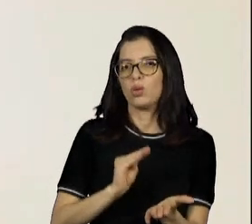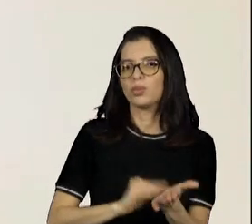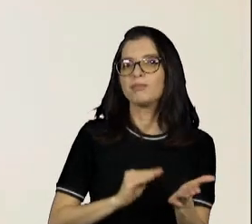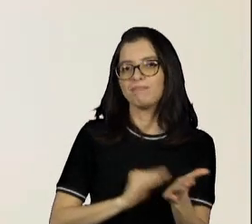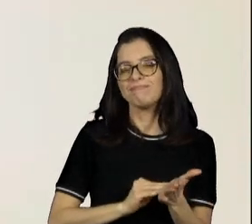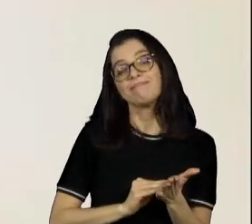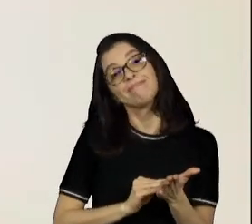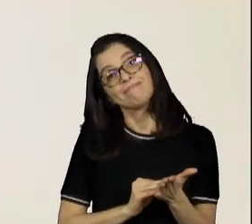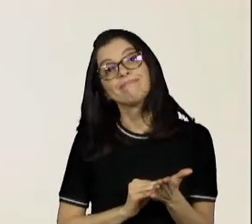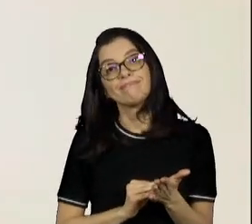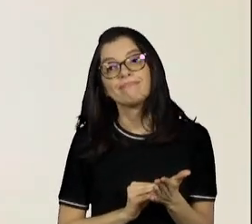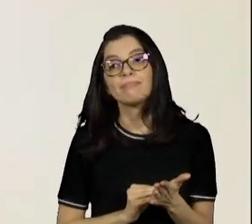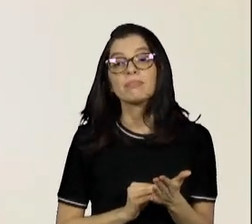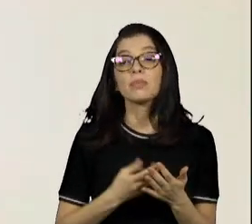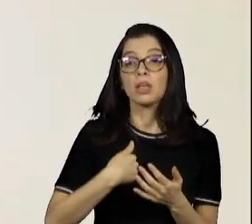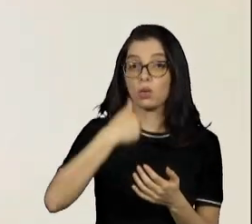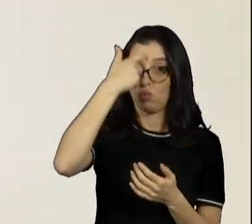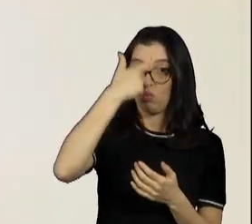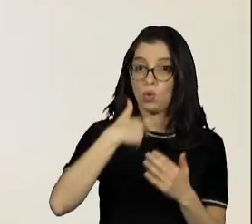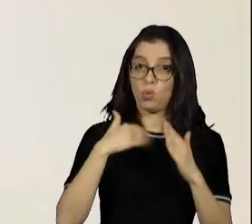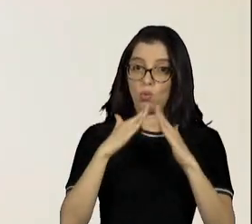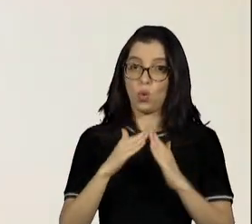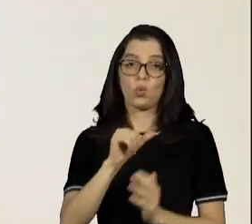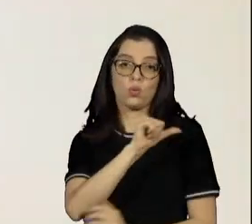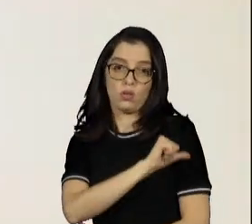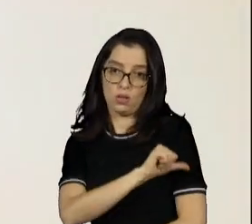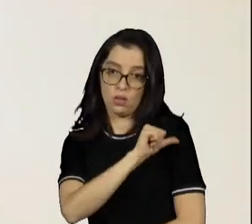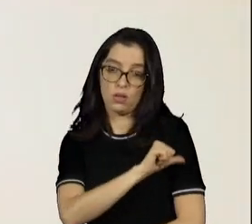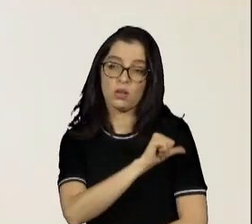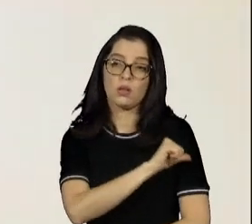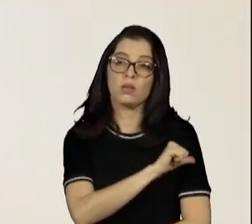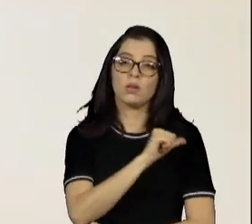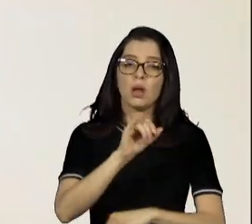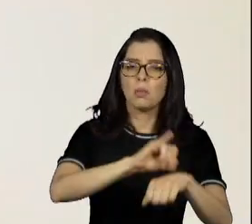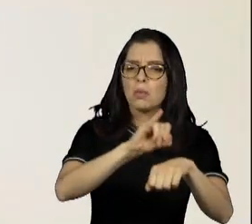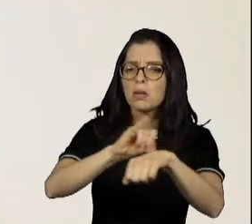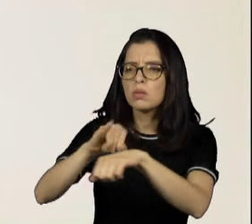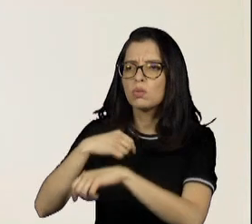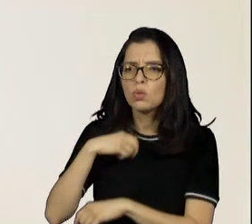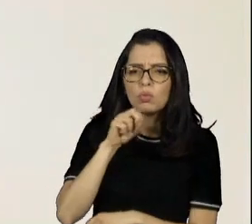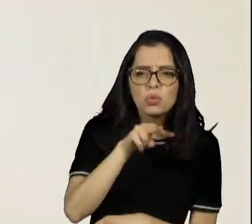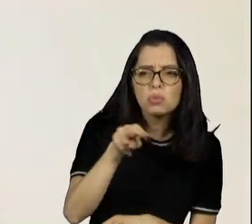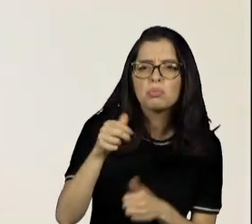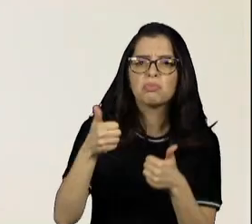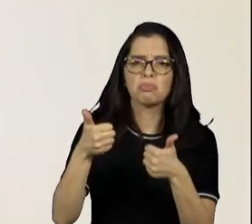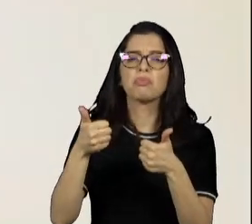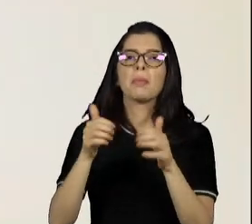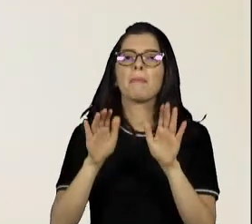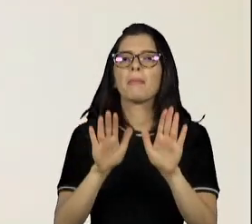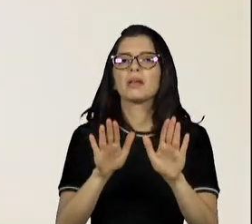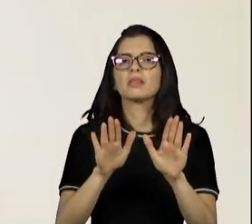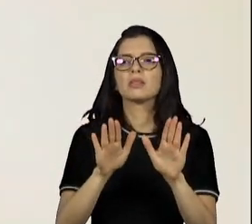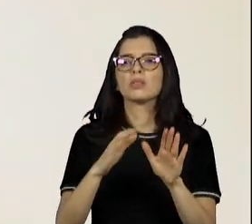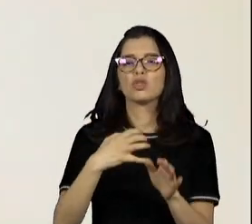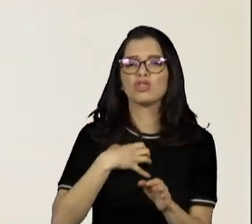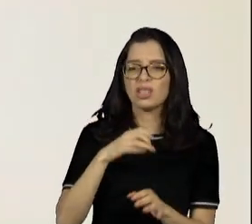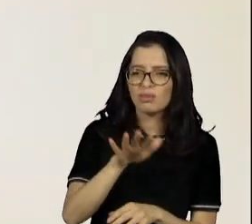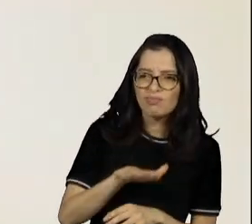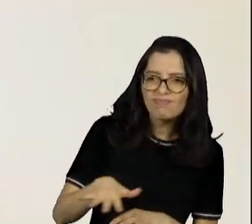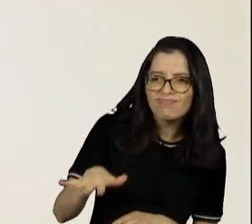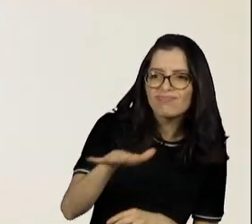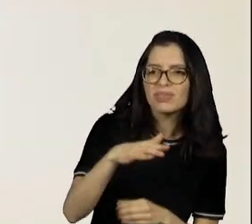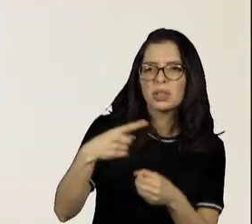eu morando no Rio de Janeiro, a gente está falando mais das grandes capitais, mas mesmo assim, no interior,